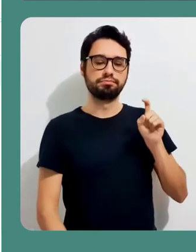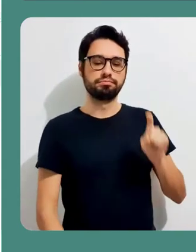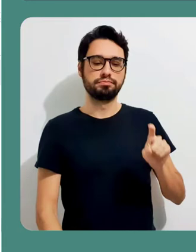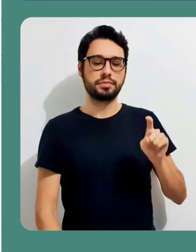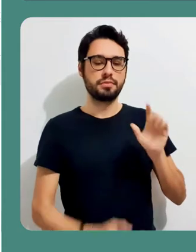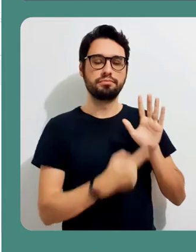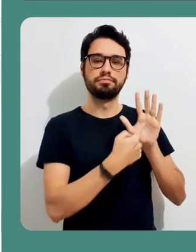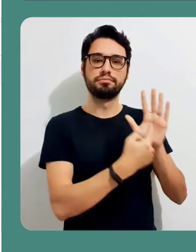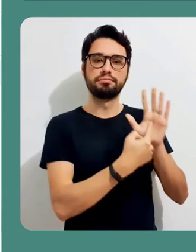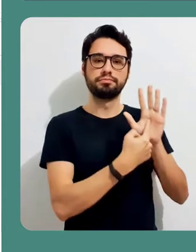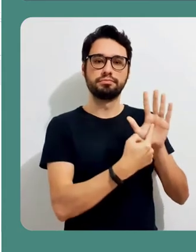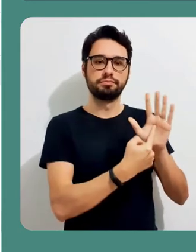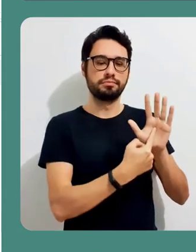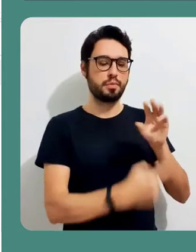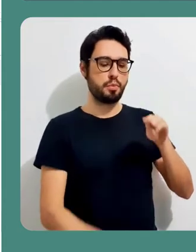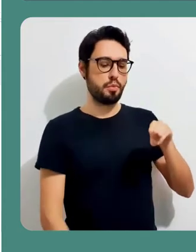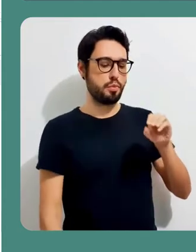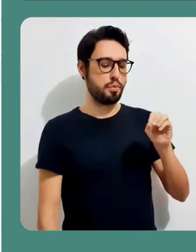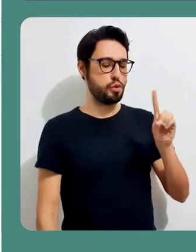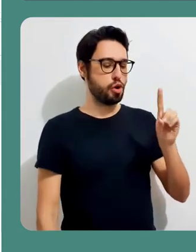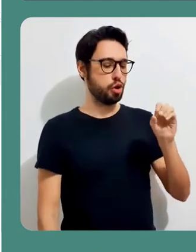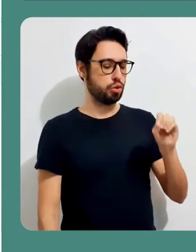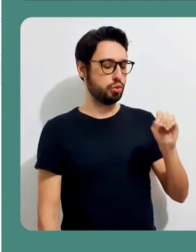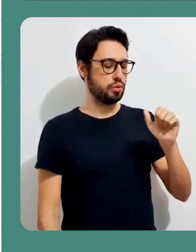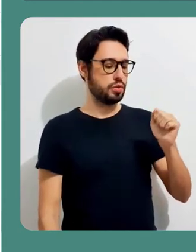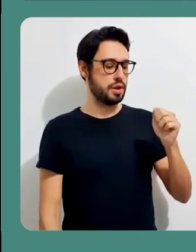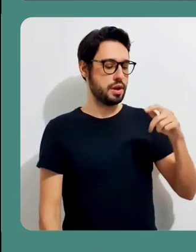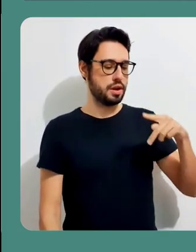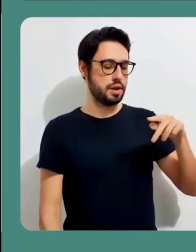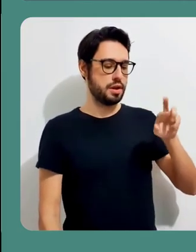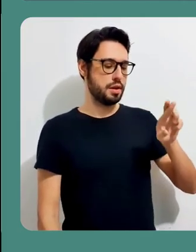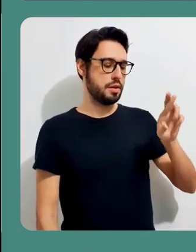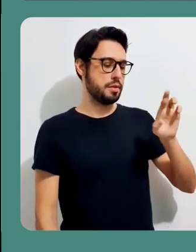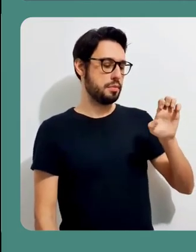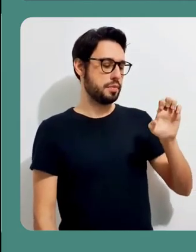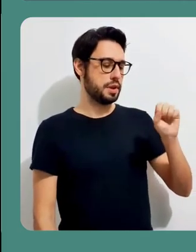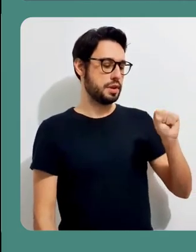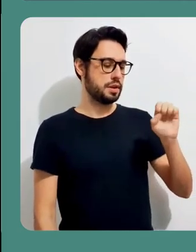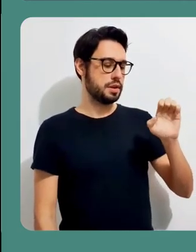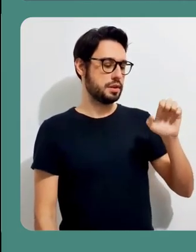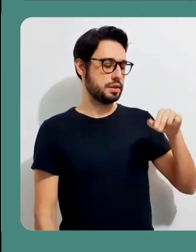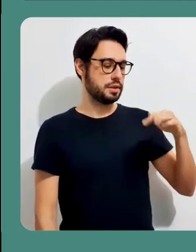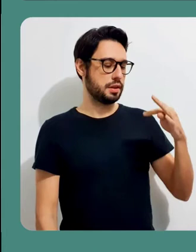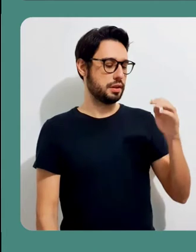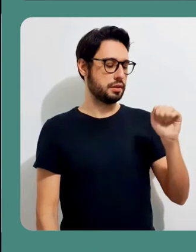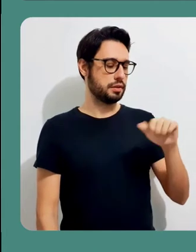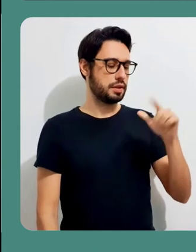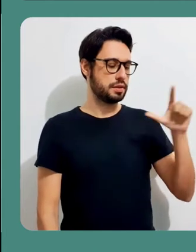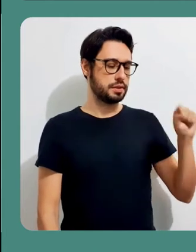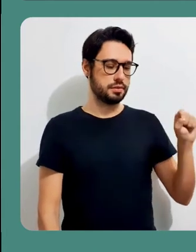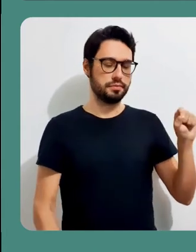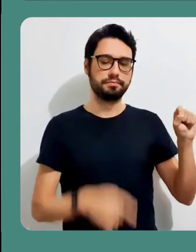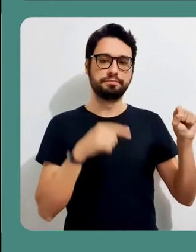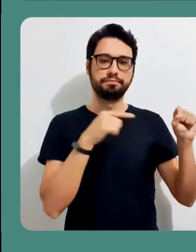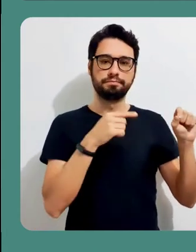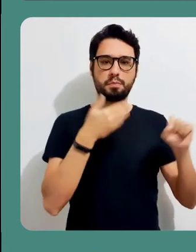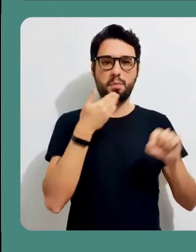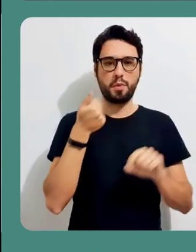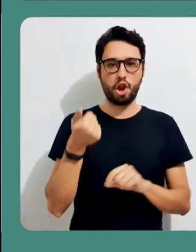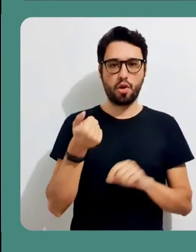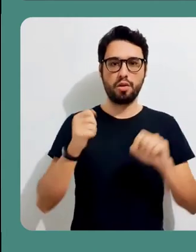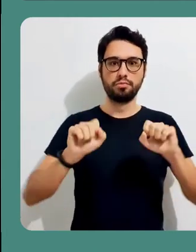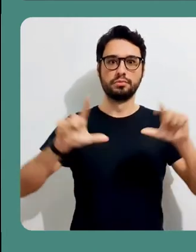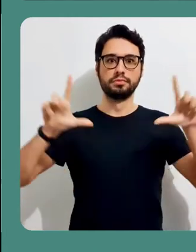eu tenho exemplificado. Vou colocar em modo apresentação. Isso vai evitar que eu tenha que fazer alguma edição inicial pela